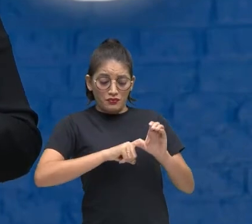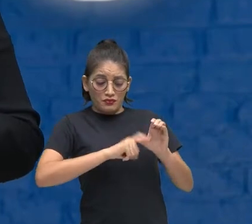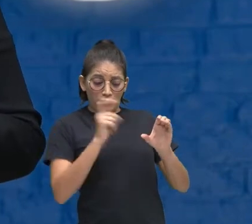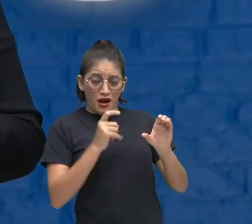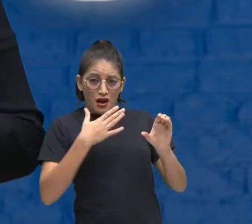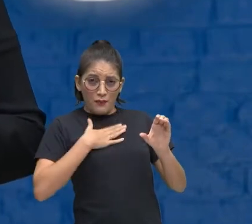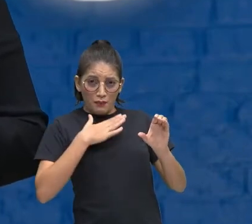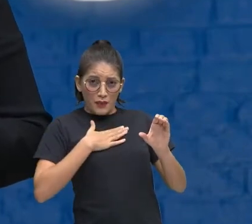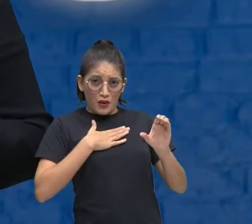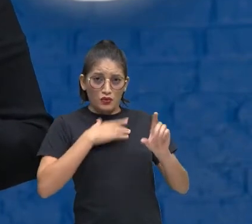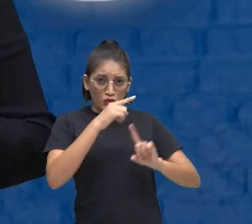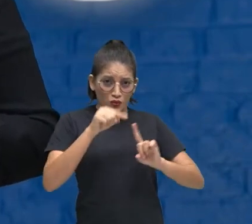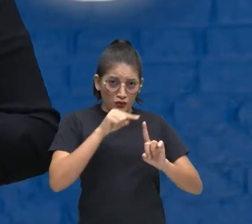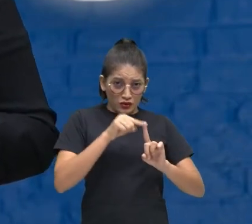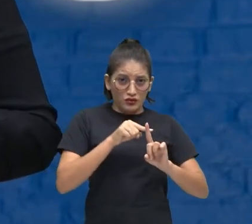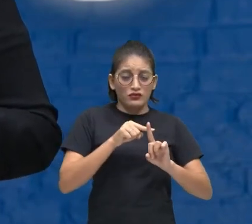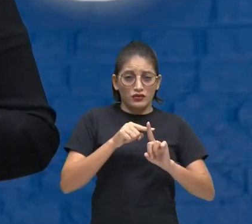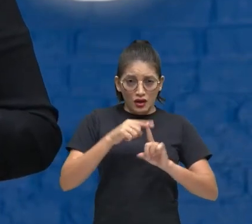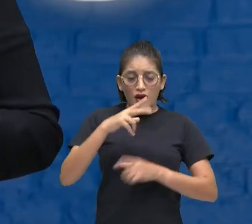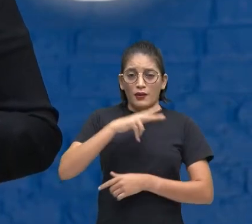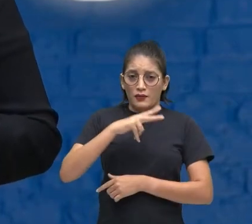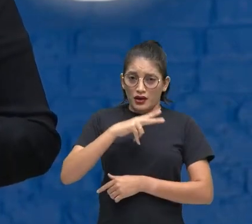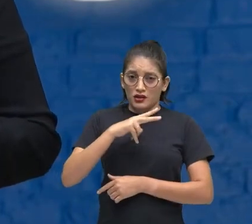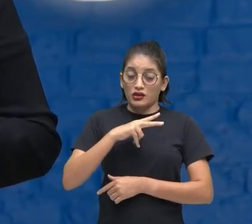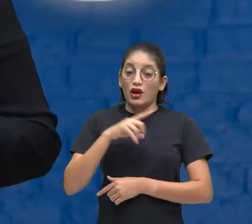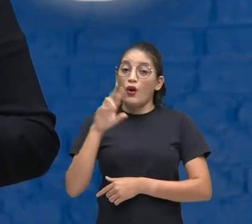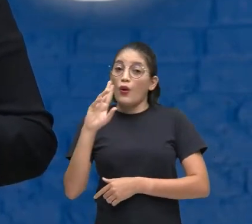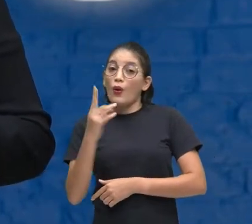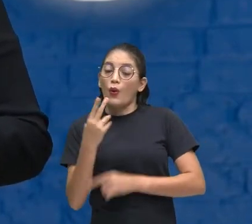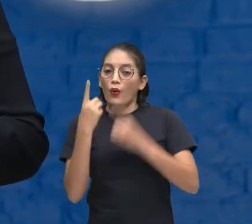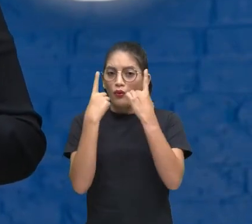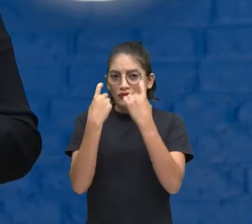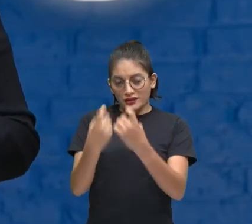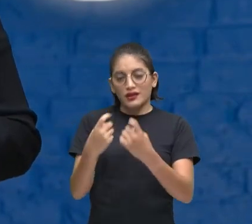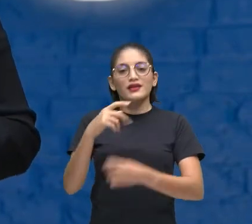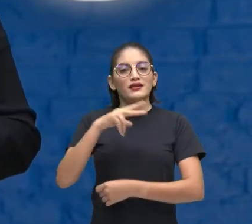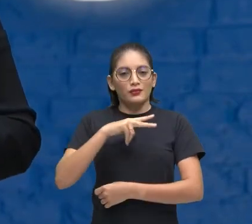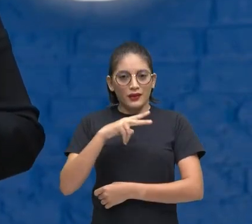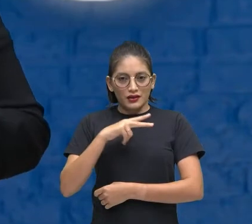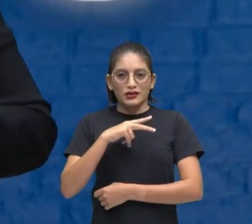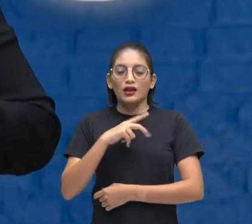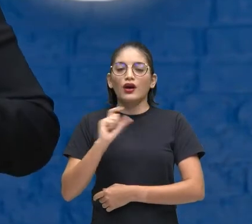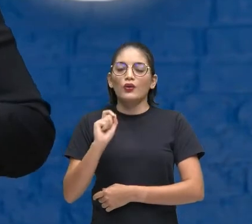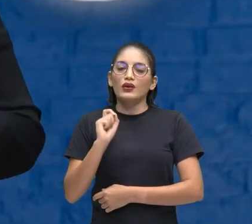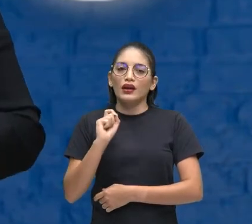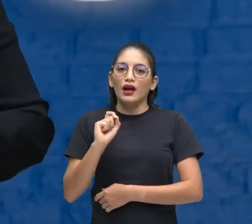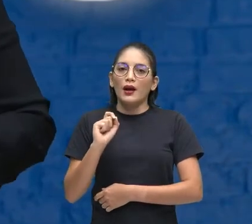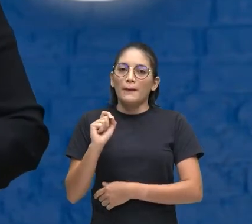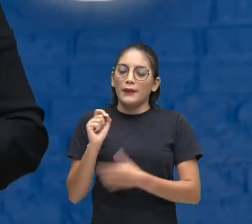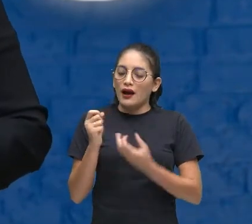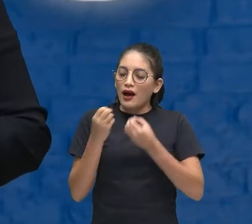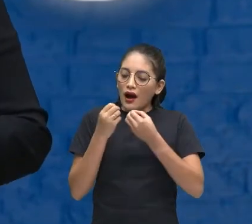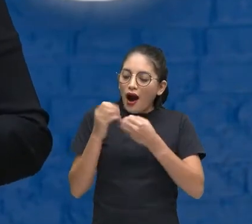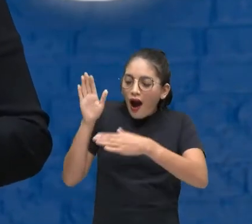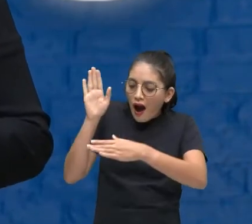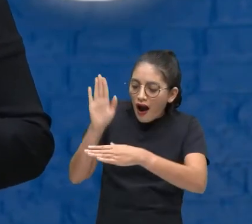objetivos Pessoais Ou interesses Pessoais Em prol De um bem Maior De um bem